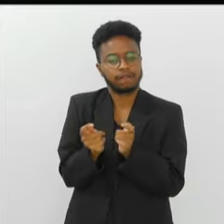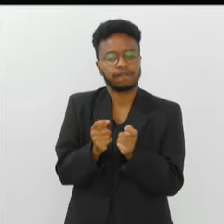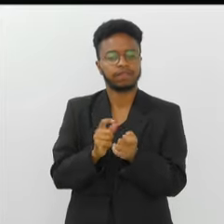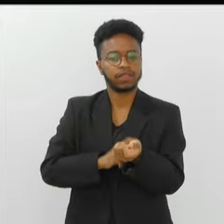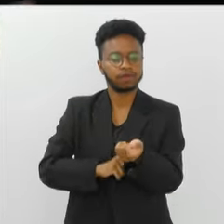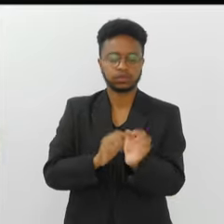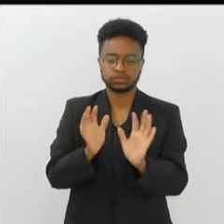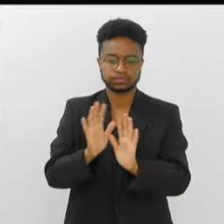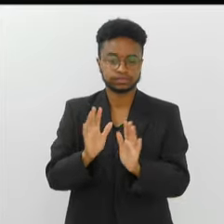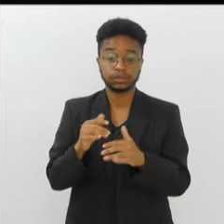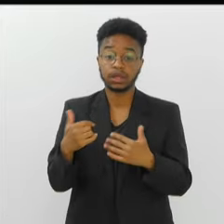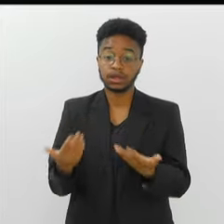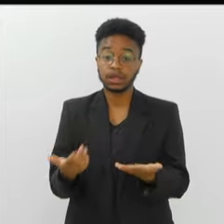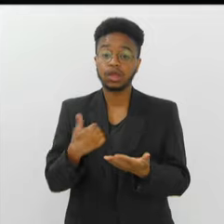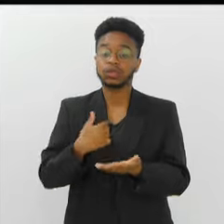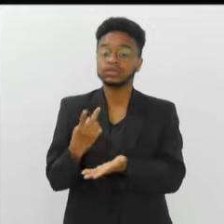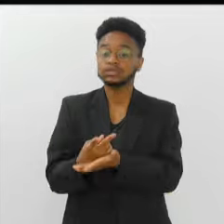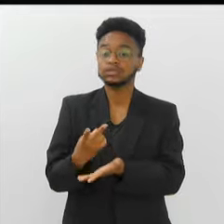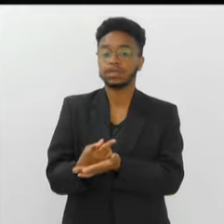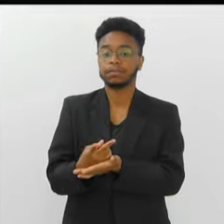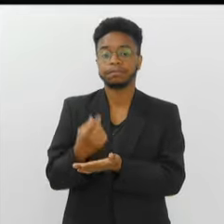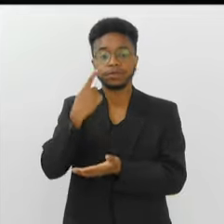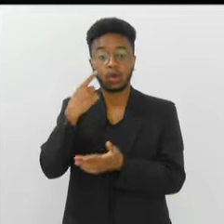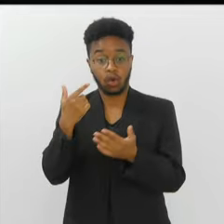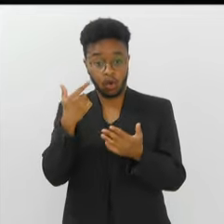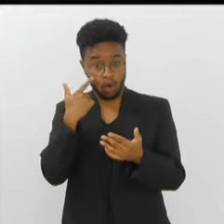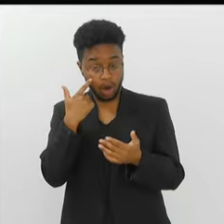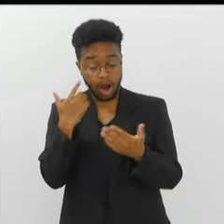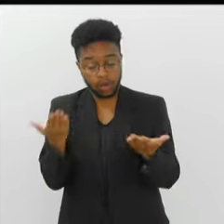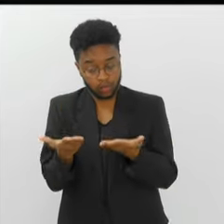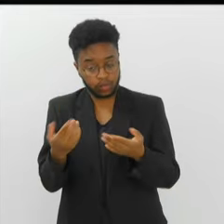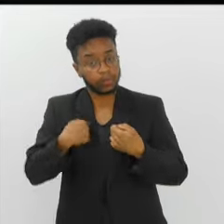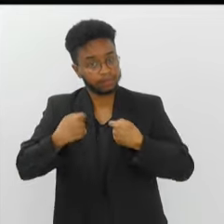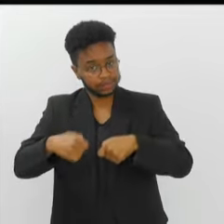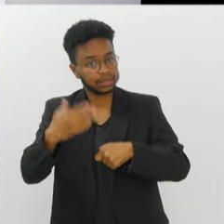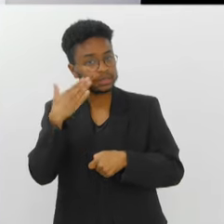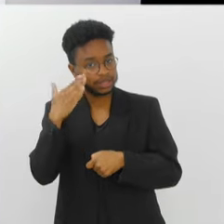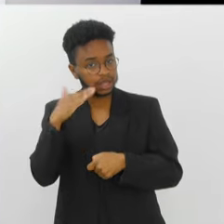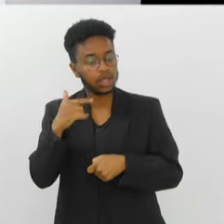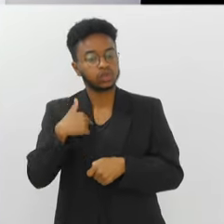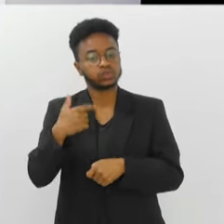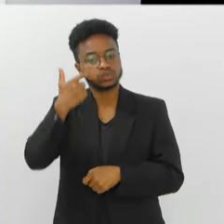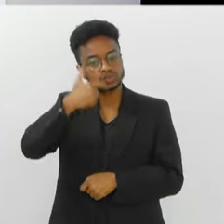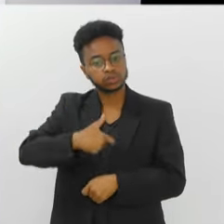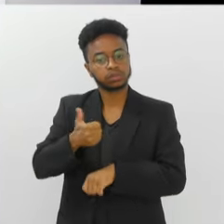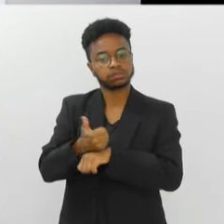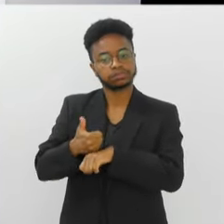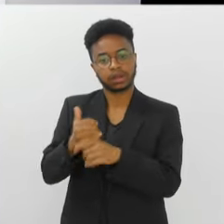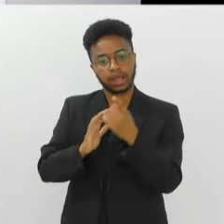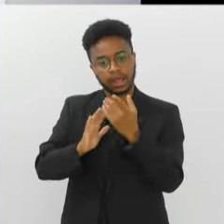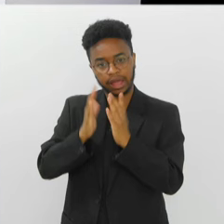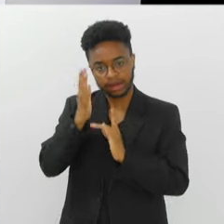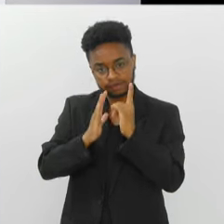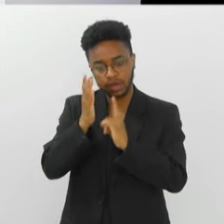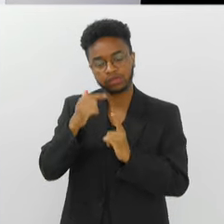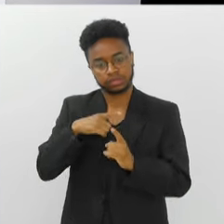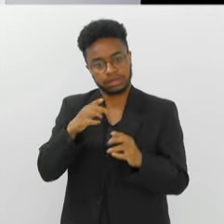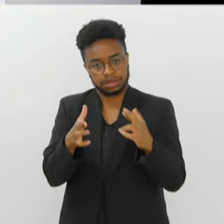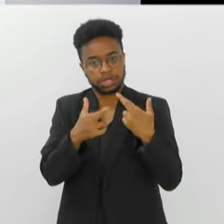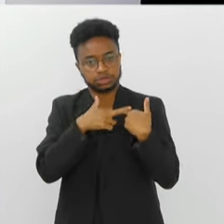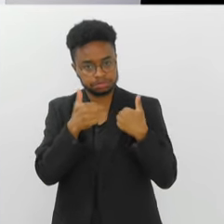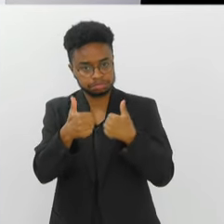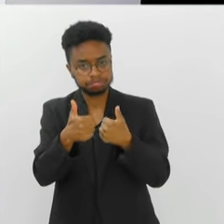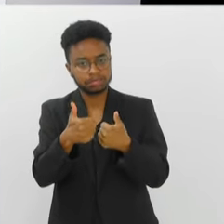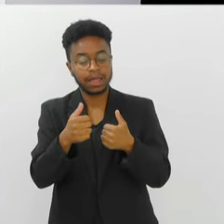tensionado também. Então, eu estou o tempo inteiro ali, olha, agora eu preciso entender que eu sou carnavalesco, que eu tenho